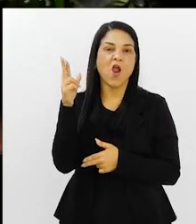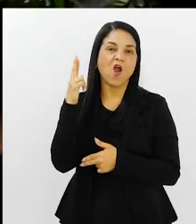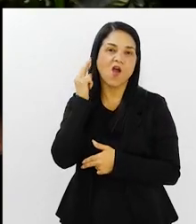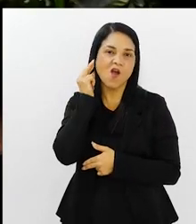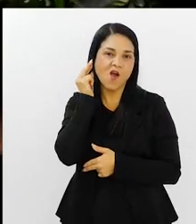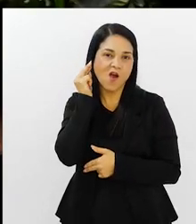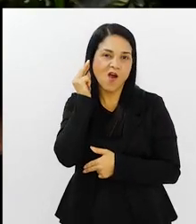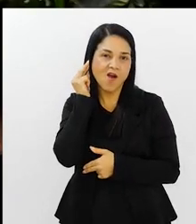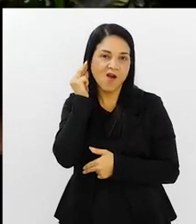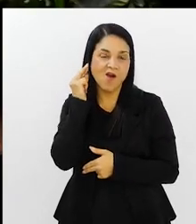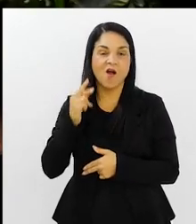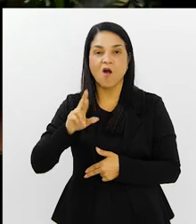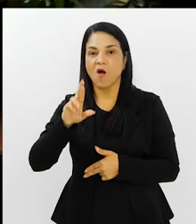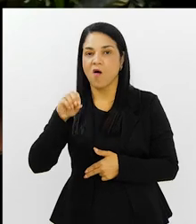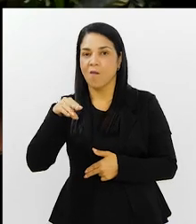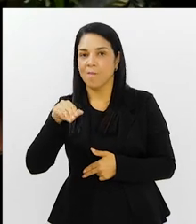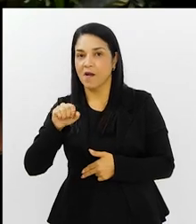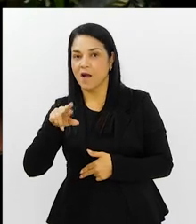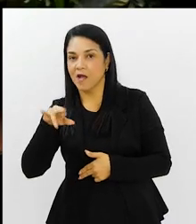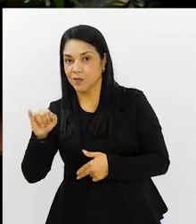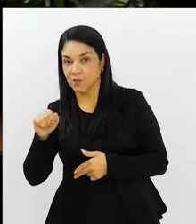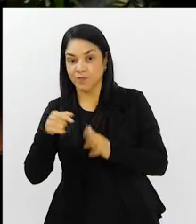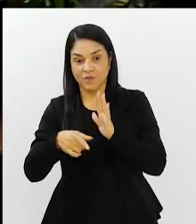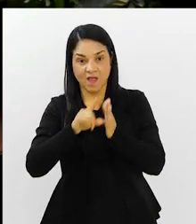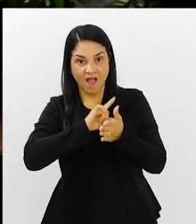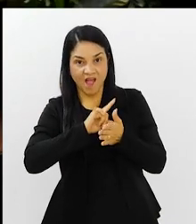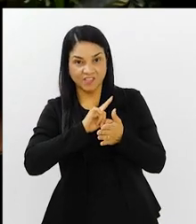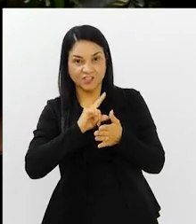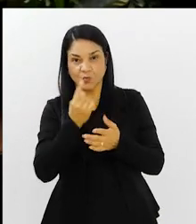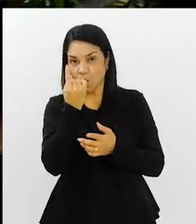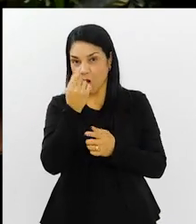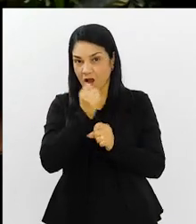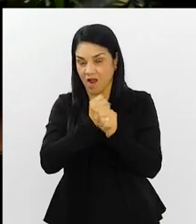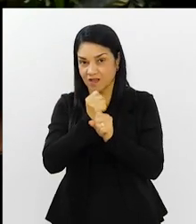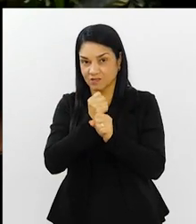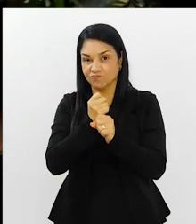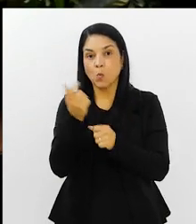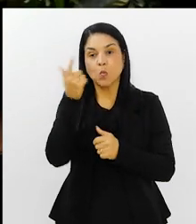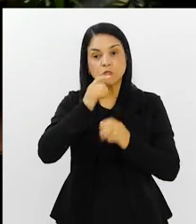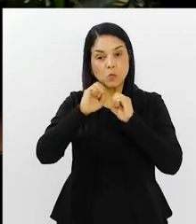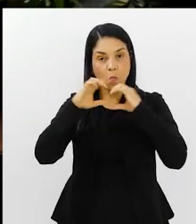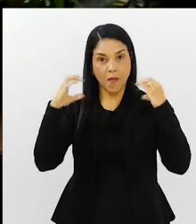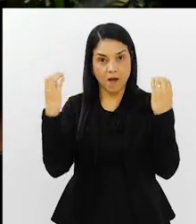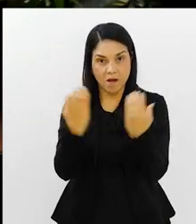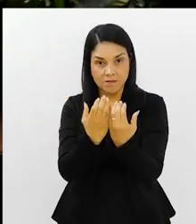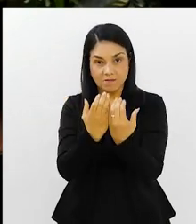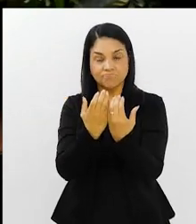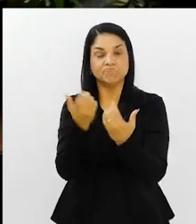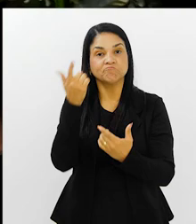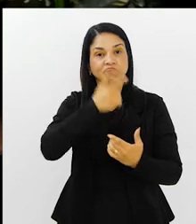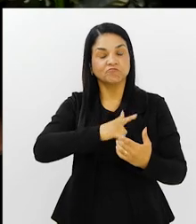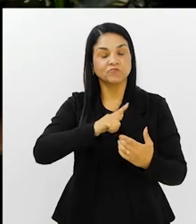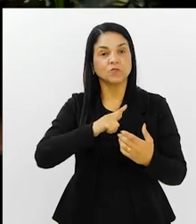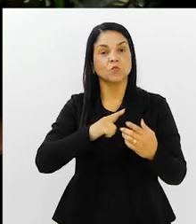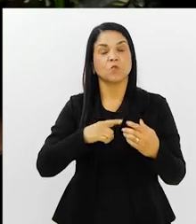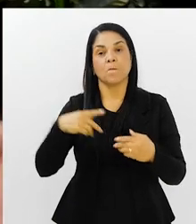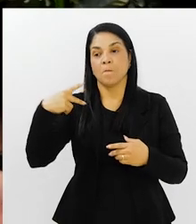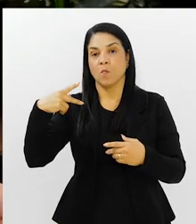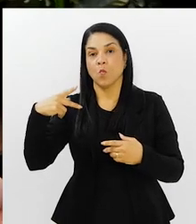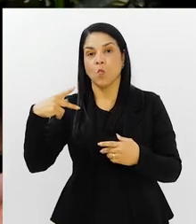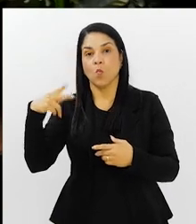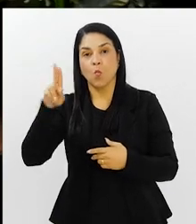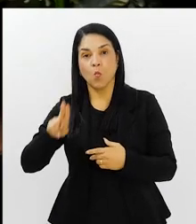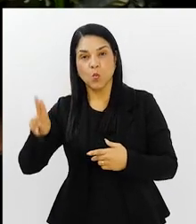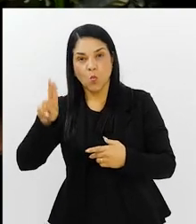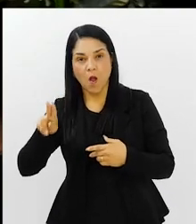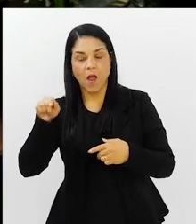aquele que em 93, um ano antes, no Maracanã, conseguiu classificar o Brasil diante do Uruguai. 2 a 1, Romário